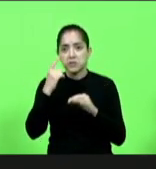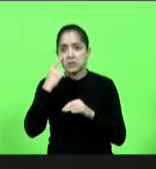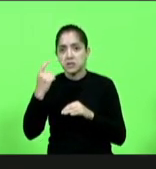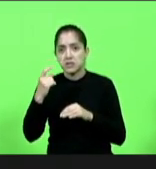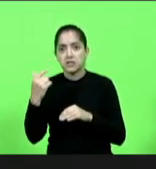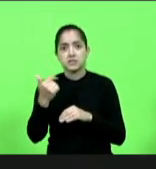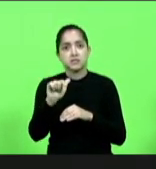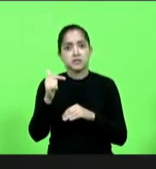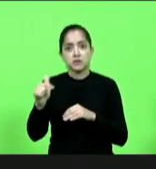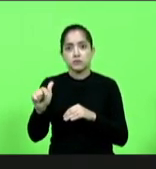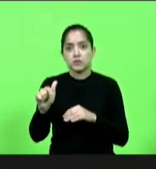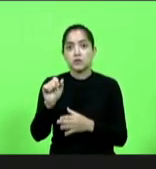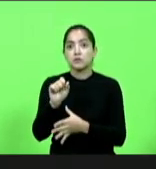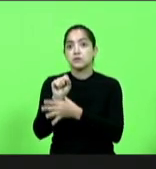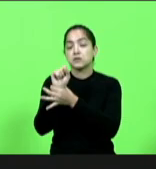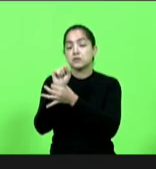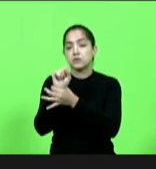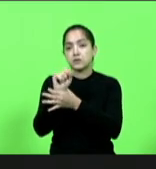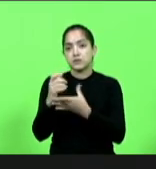segurança do cidadão